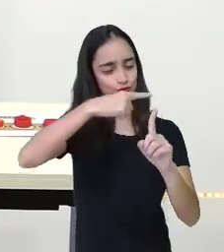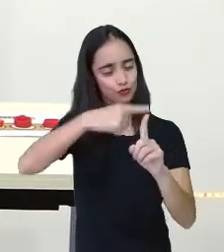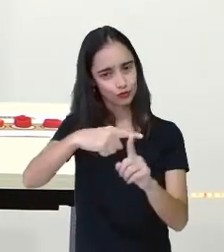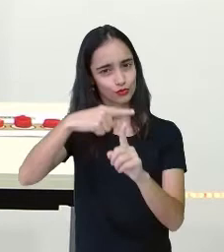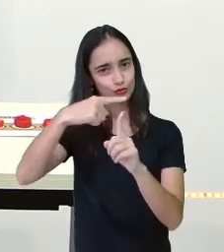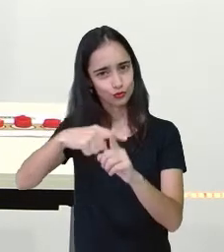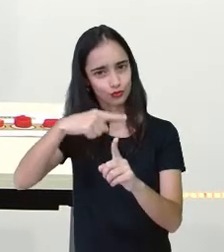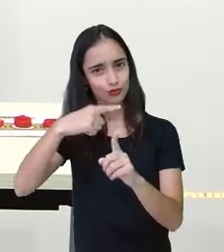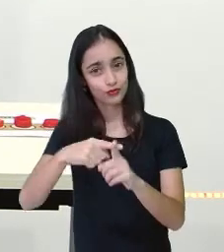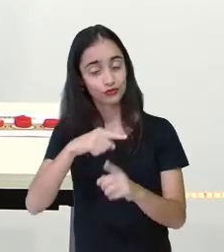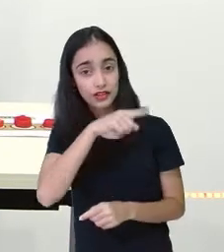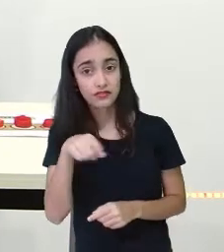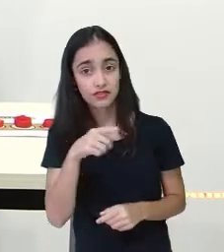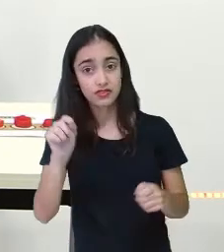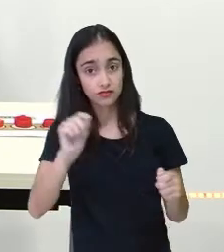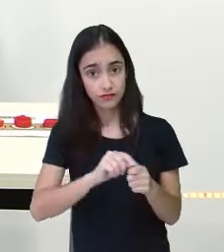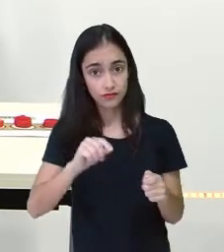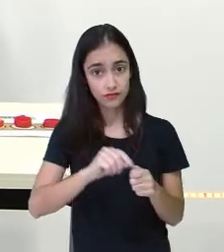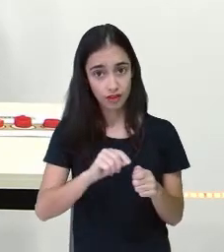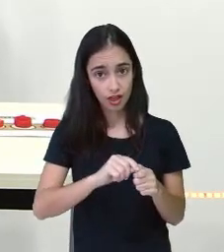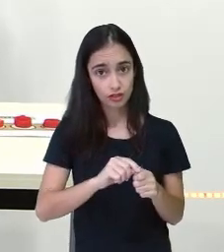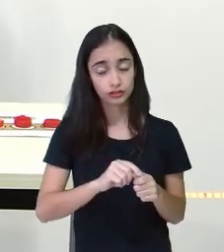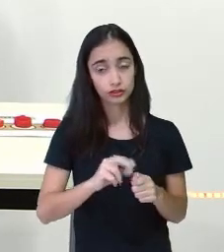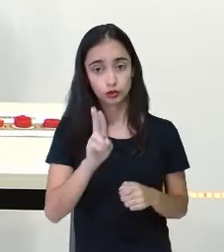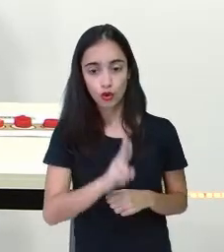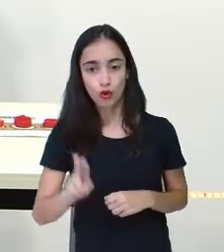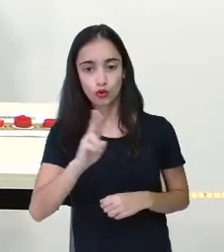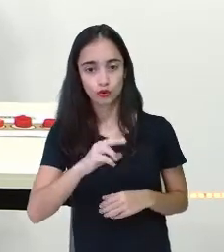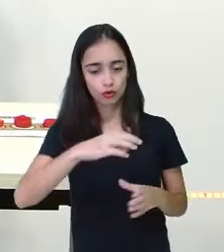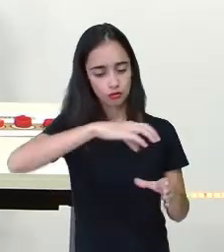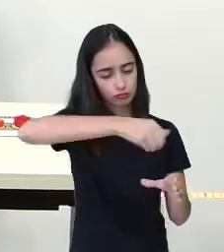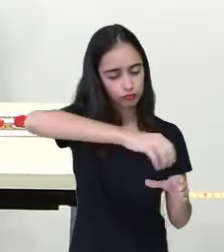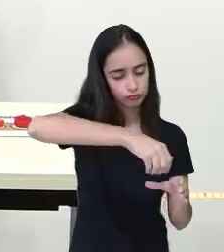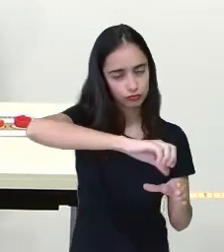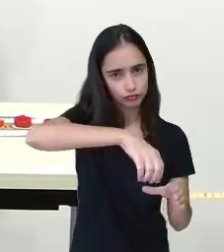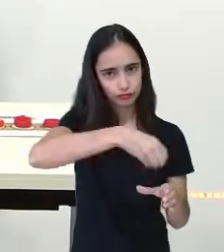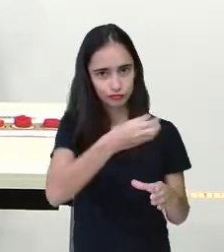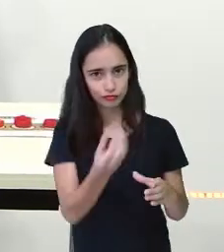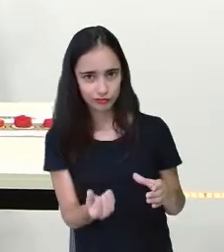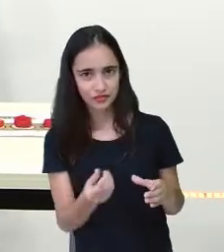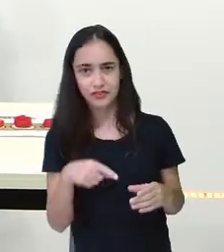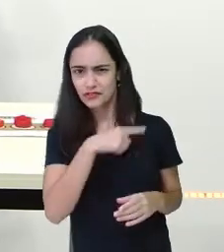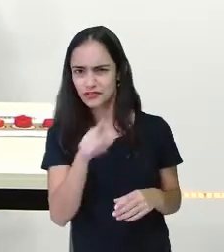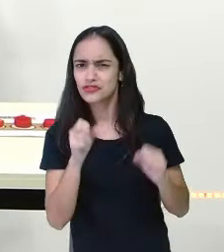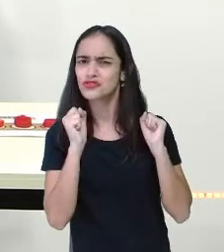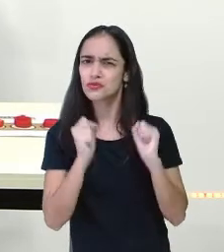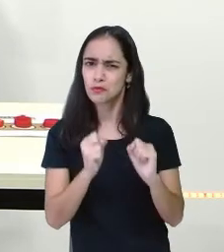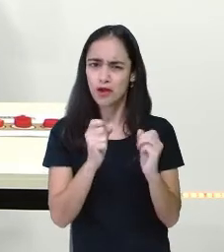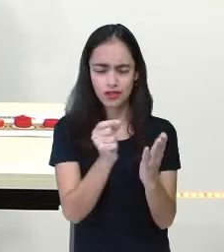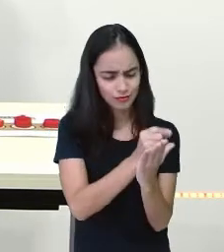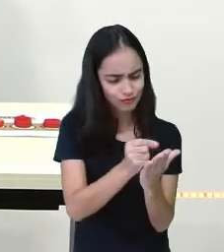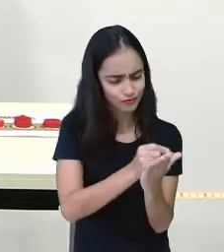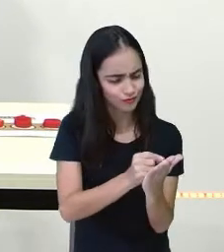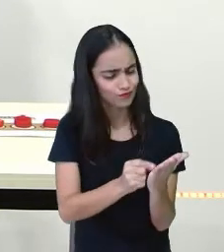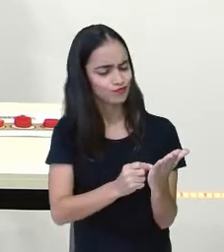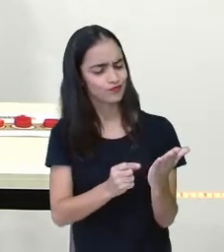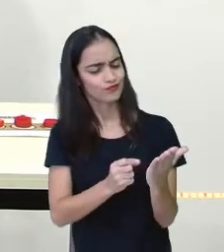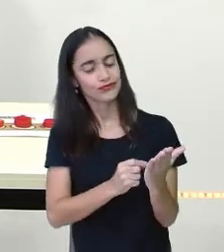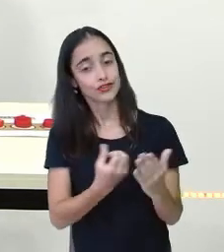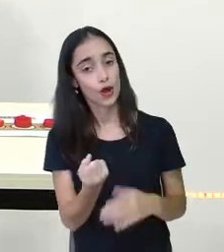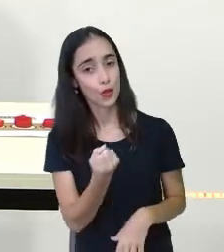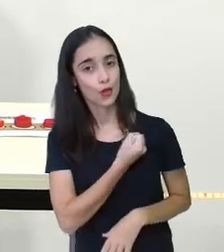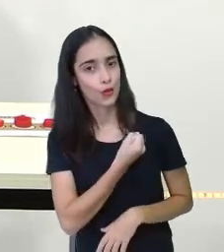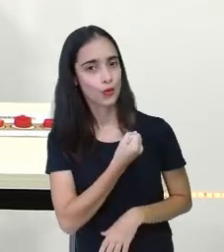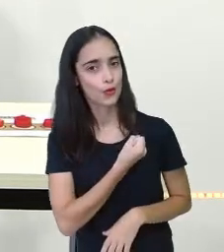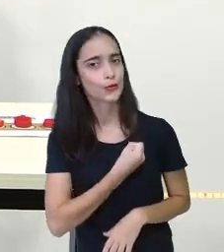fez aqui, Mostrou aqui com as tampinhas. Você pode registrar em números, tá? Porque a gente